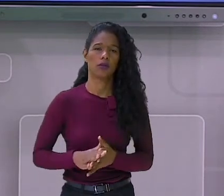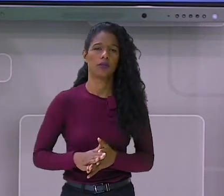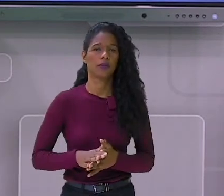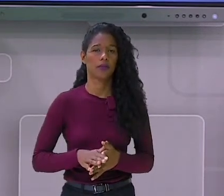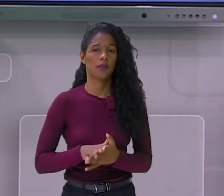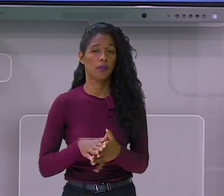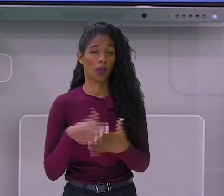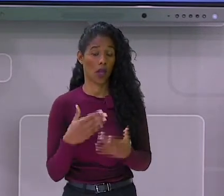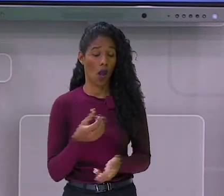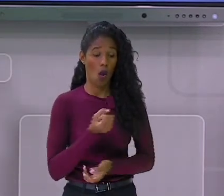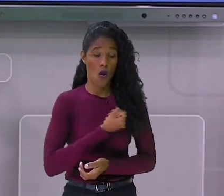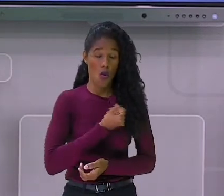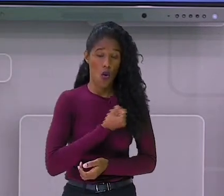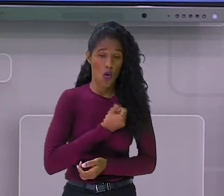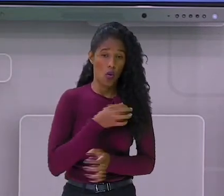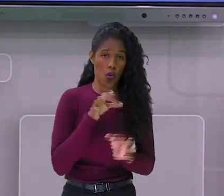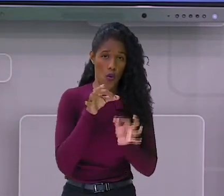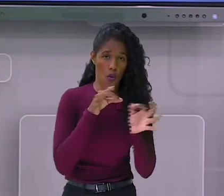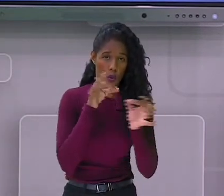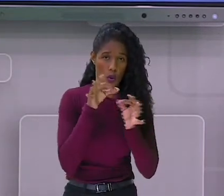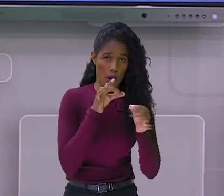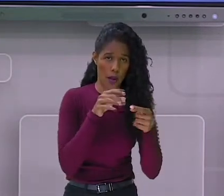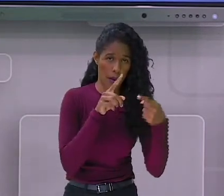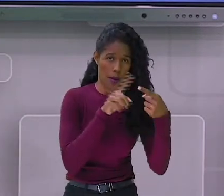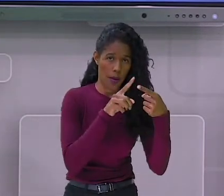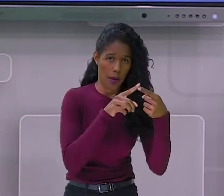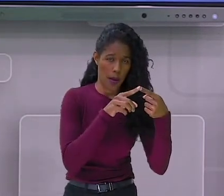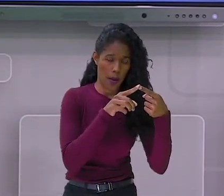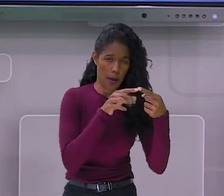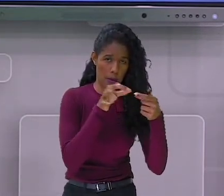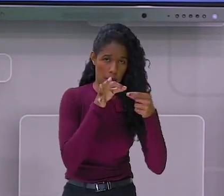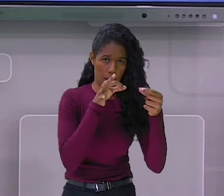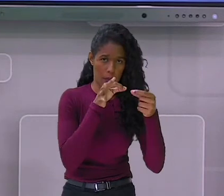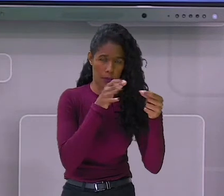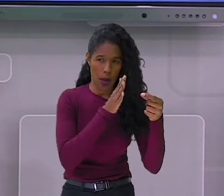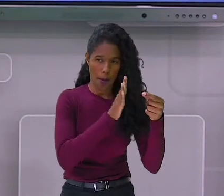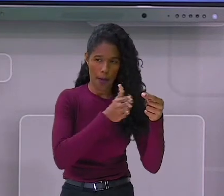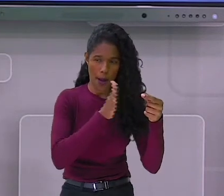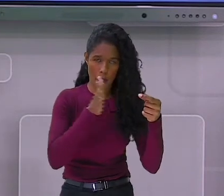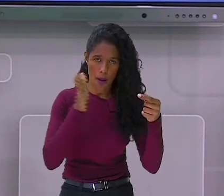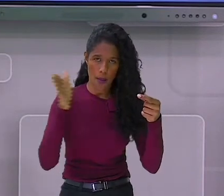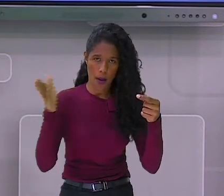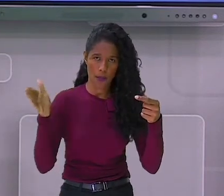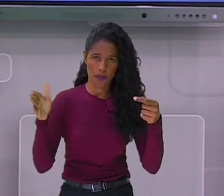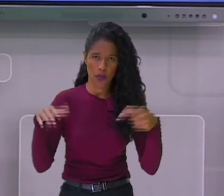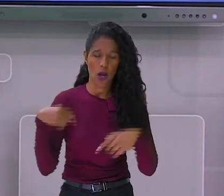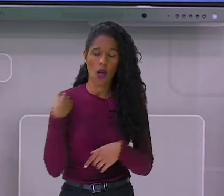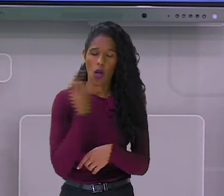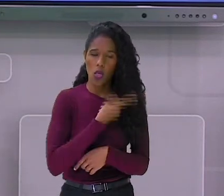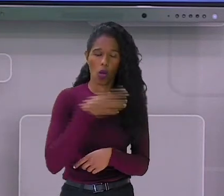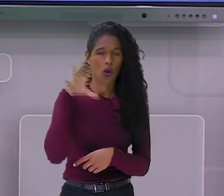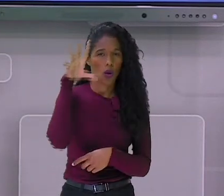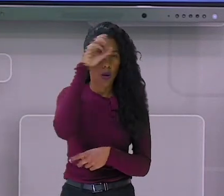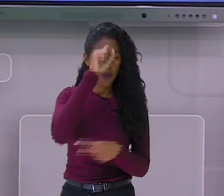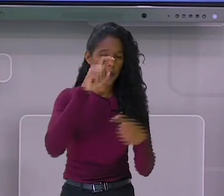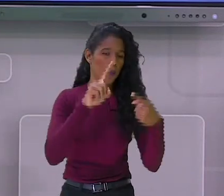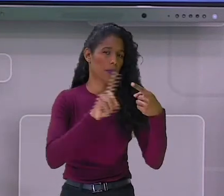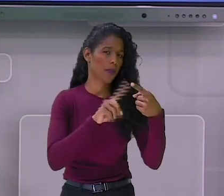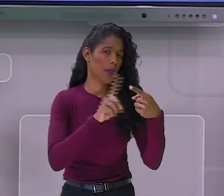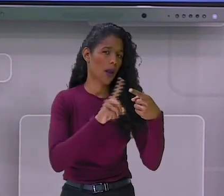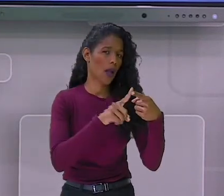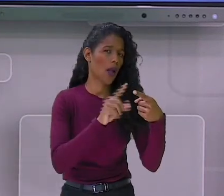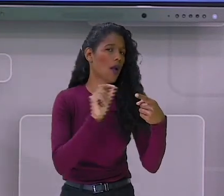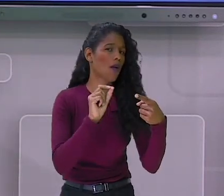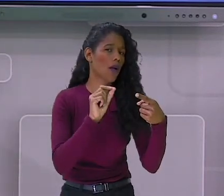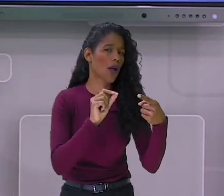números em ordem crescente. Então, nós aprendemos que crescente é do menor para o